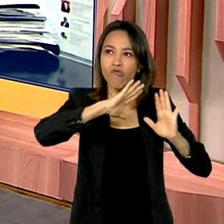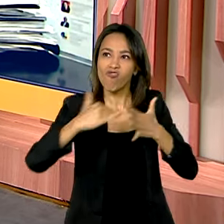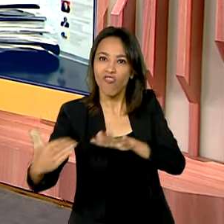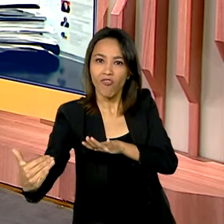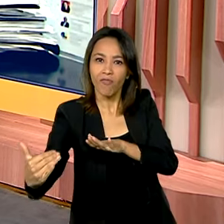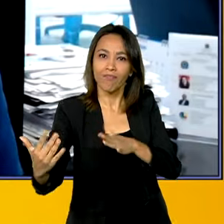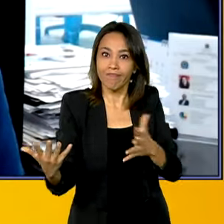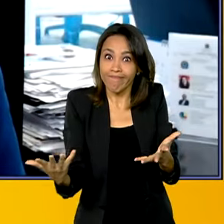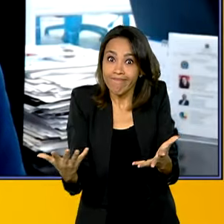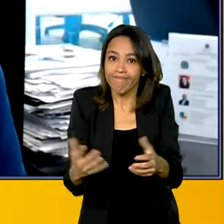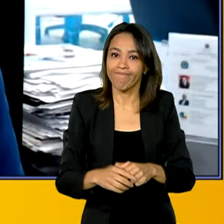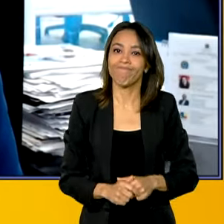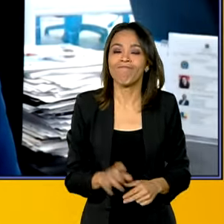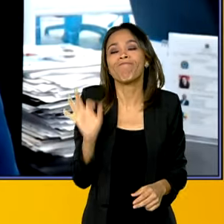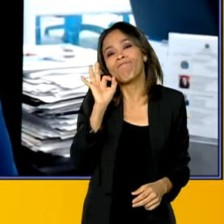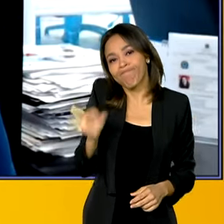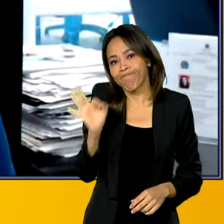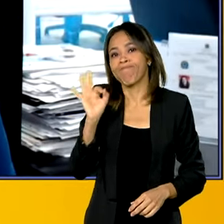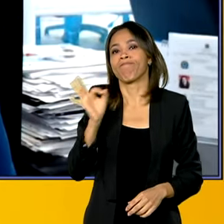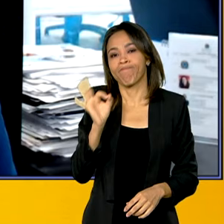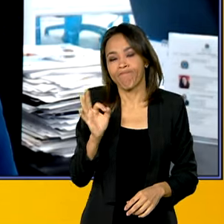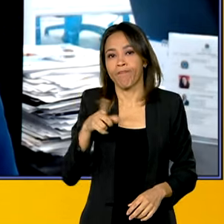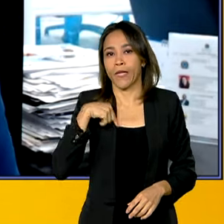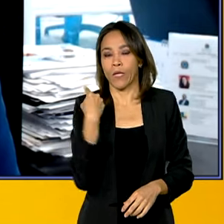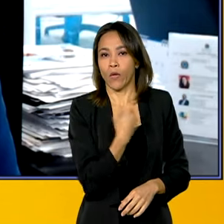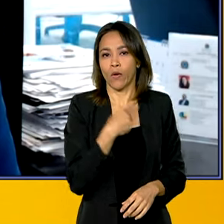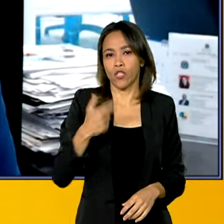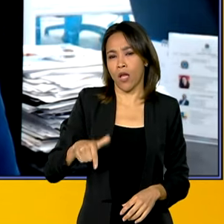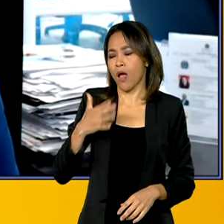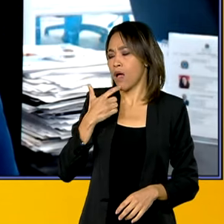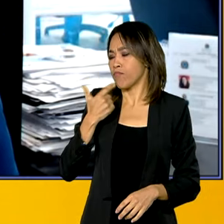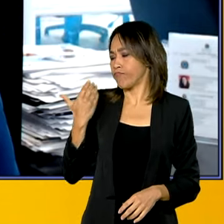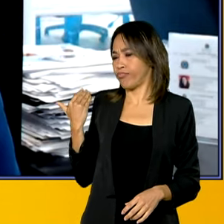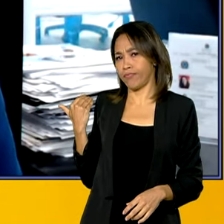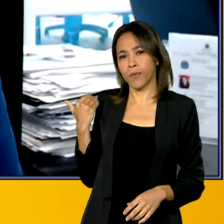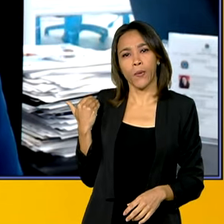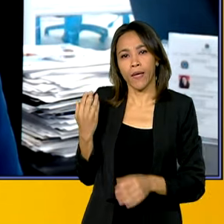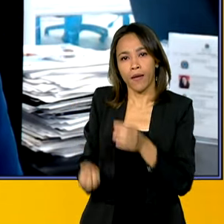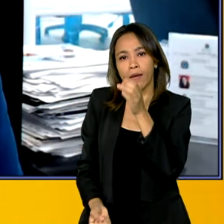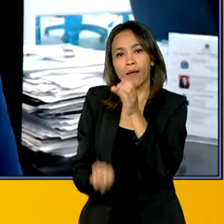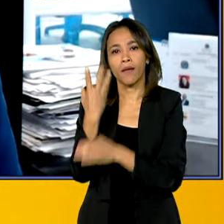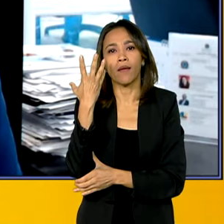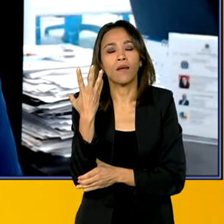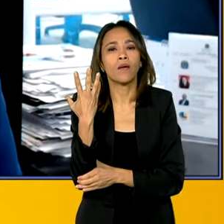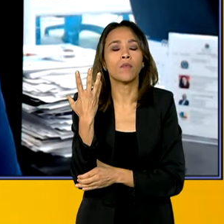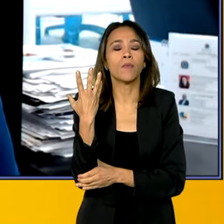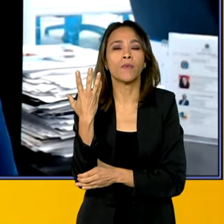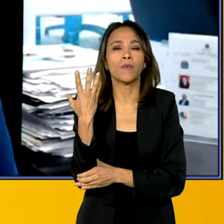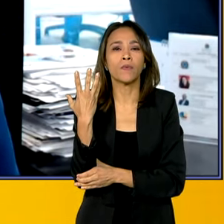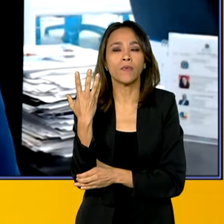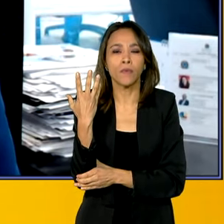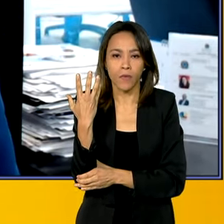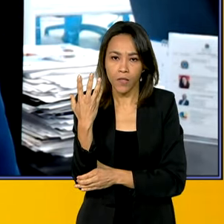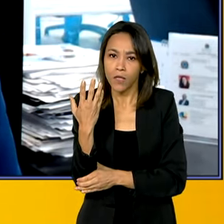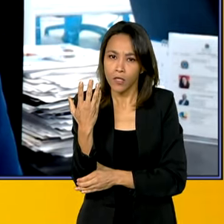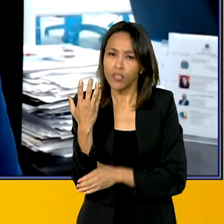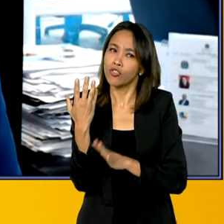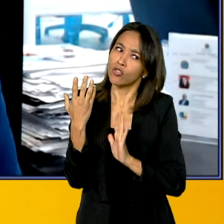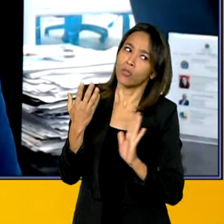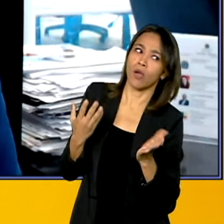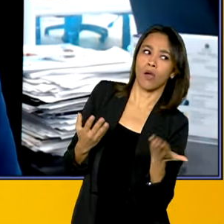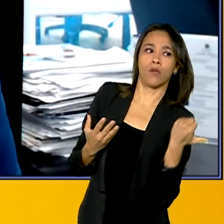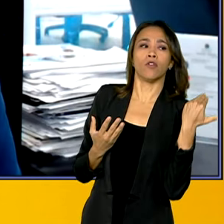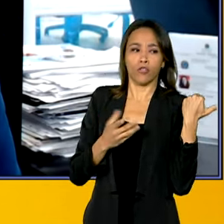Sem dúvida nenhuma, Roberto. Nós fizemos agora recentemente a criação, além do que nós tínhamos,